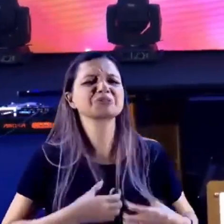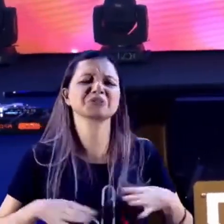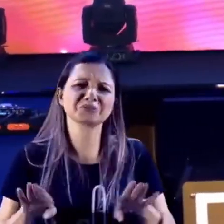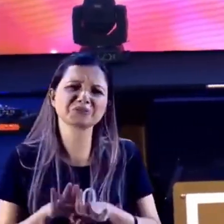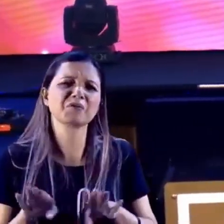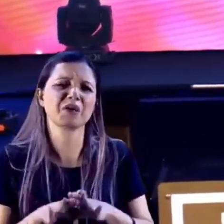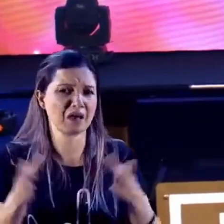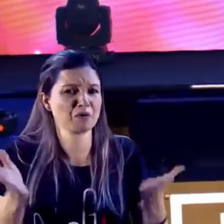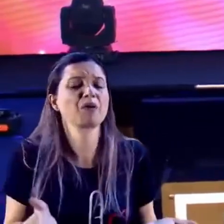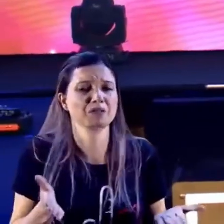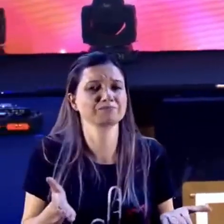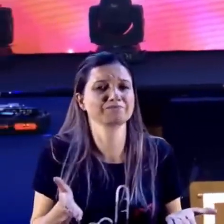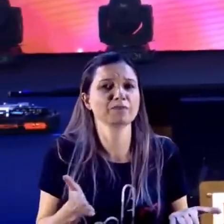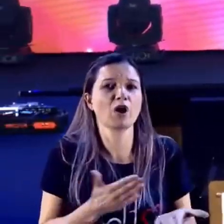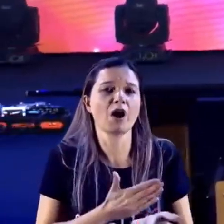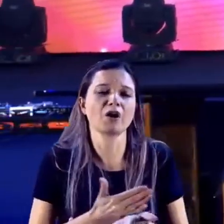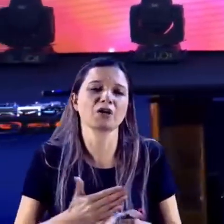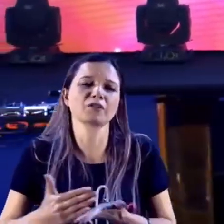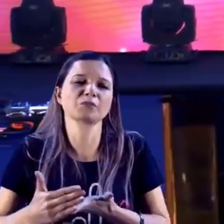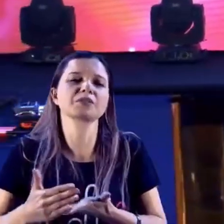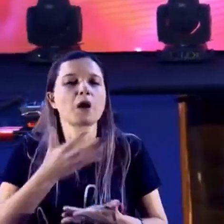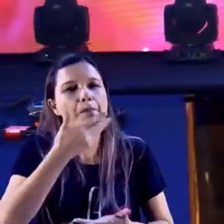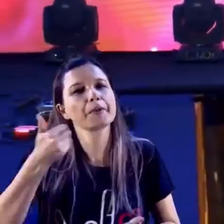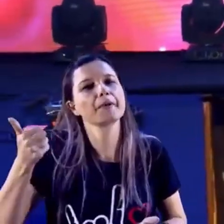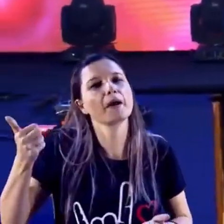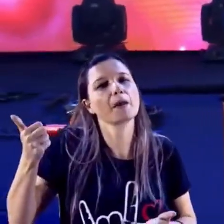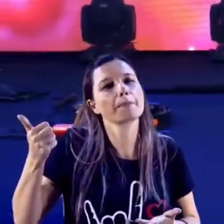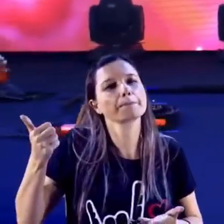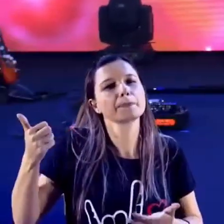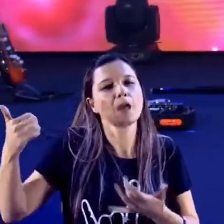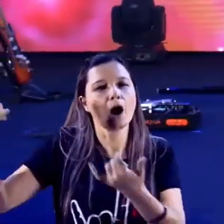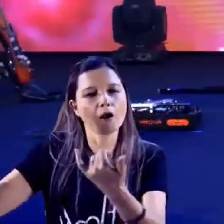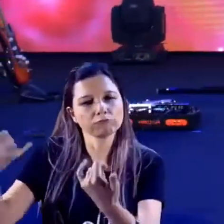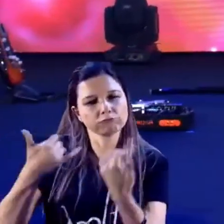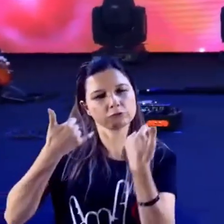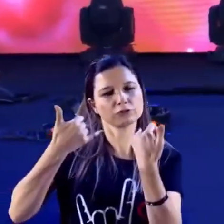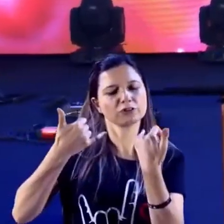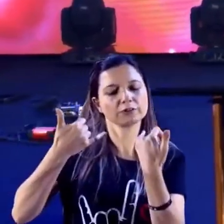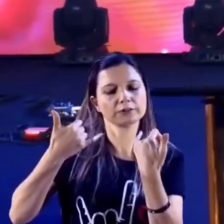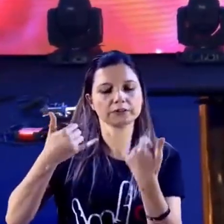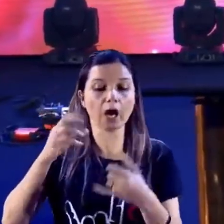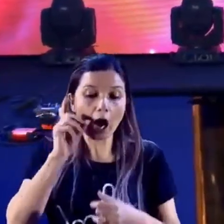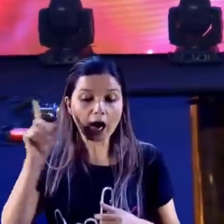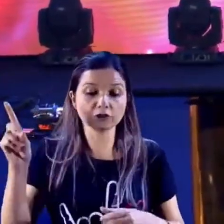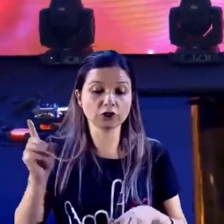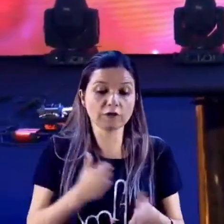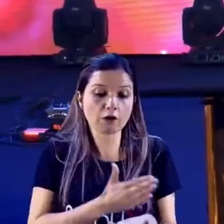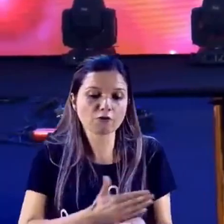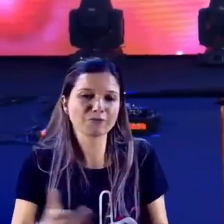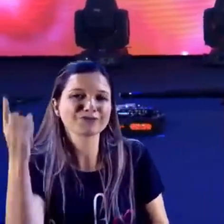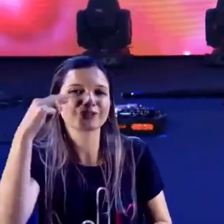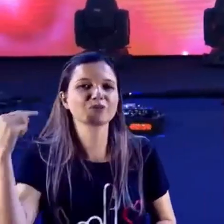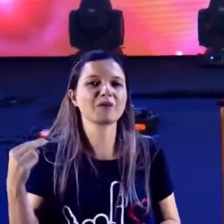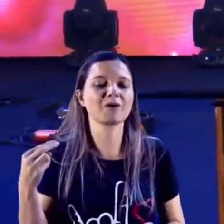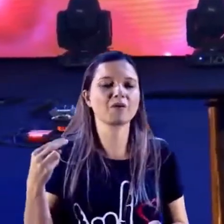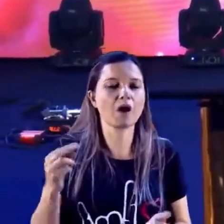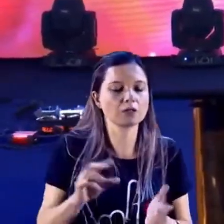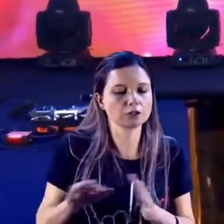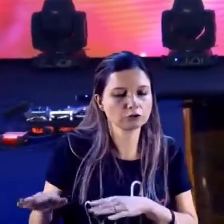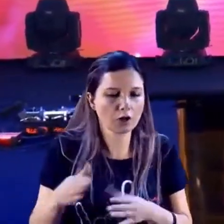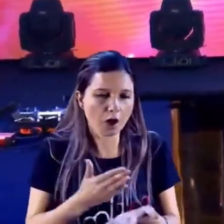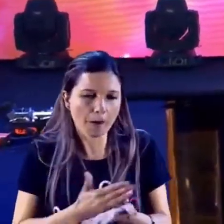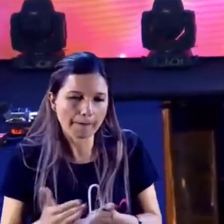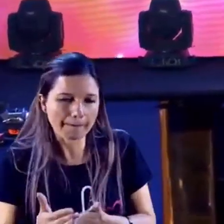expectativa, olha agora, vai começar a flexibilizar, a gente recebe notícias, olha, tal data. E a hora que a gente está pronto pra reiniciar alguma coisa, fazer os